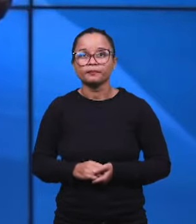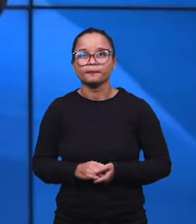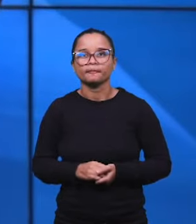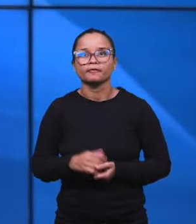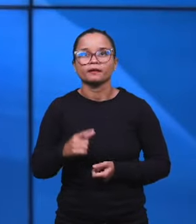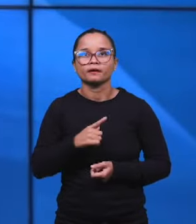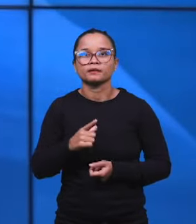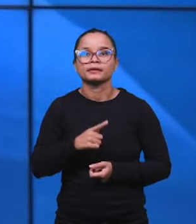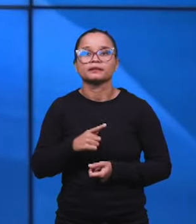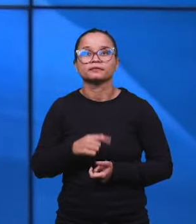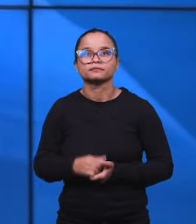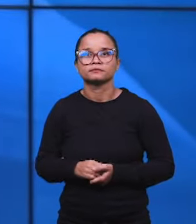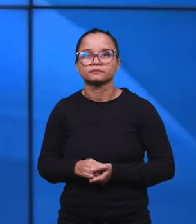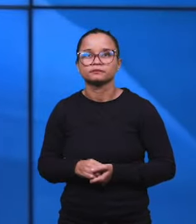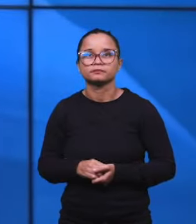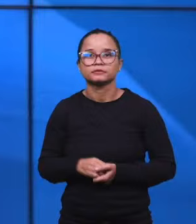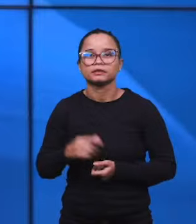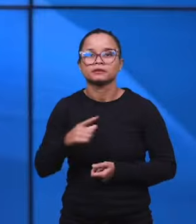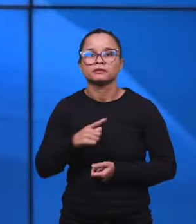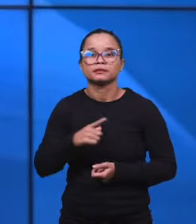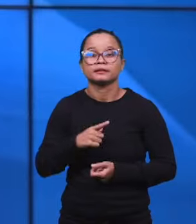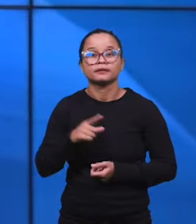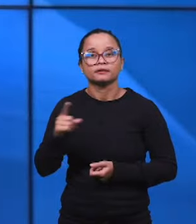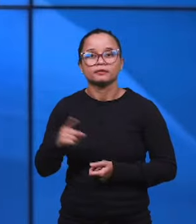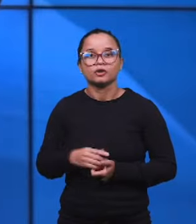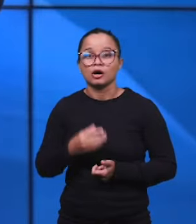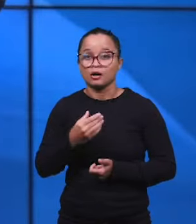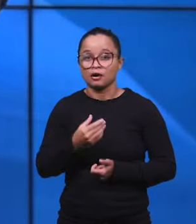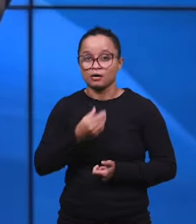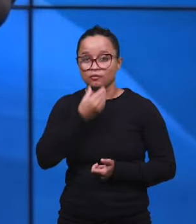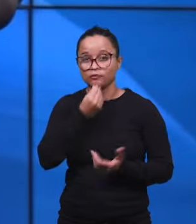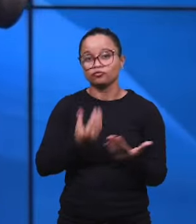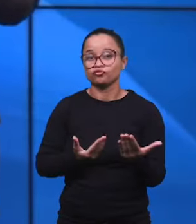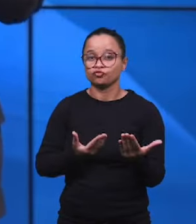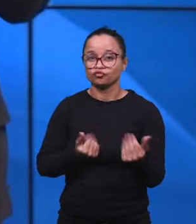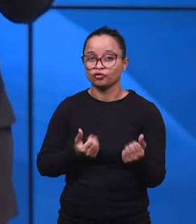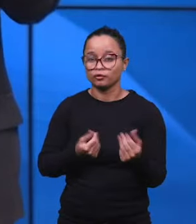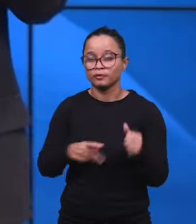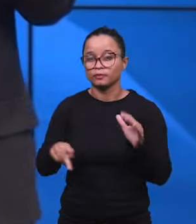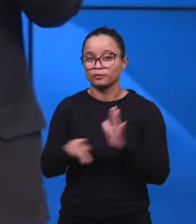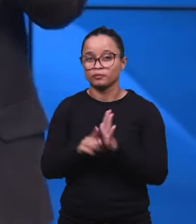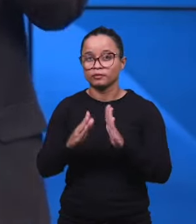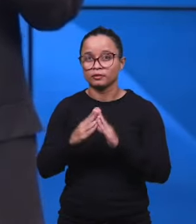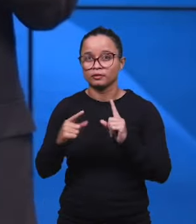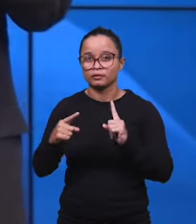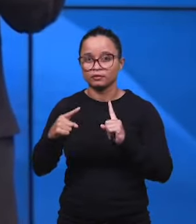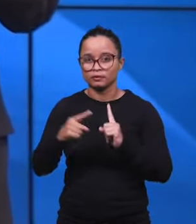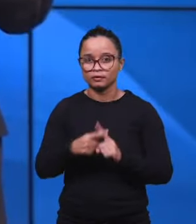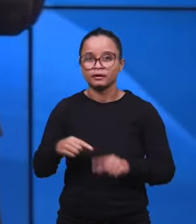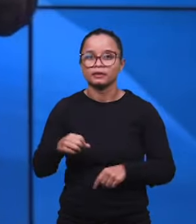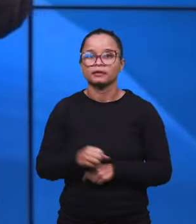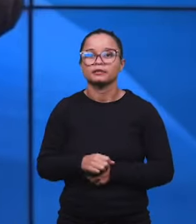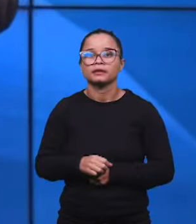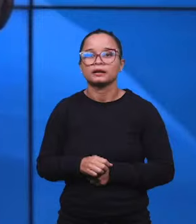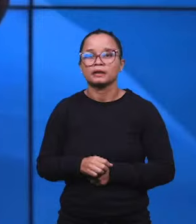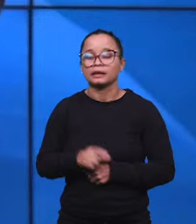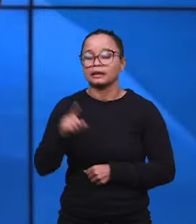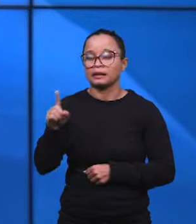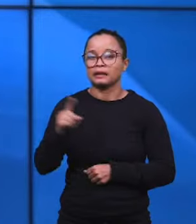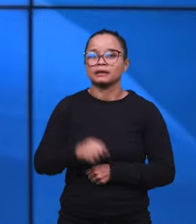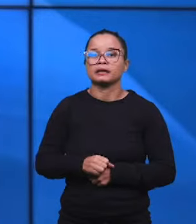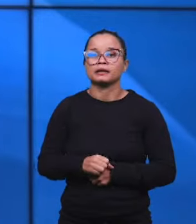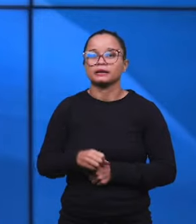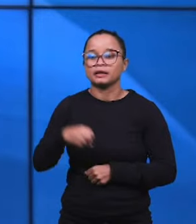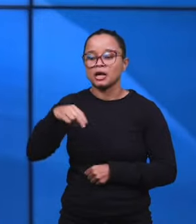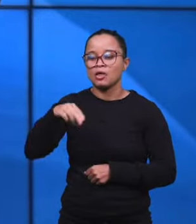Vai ser o Charlián, o Charlián Beraldo, ele é um jovem que pertence à nossa igreja em Nova Venecia, ao norte